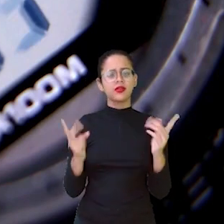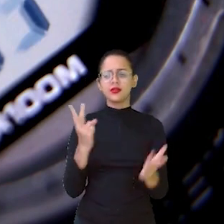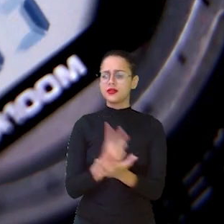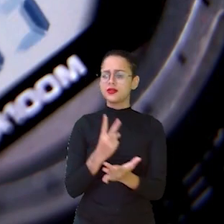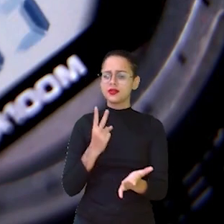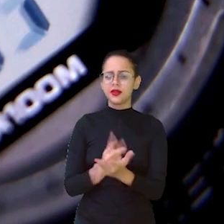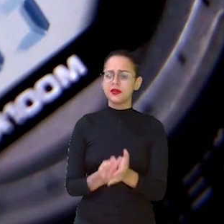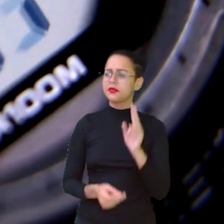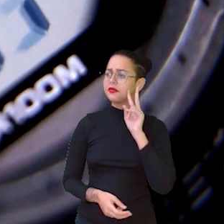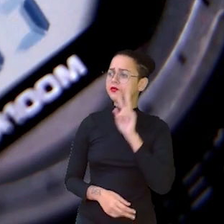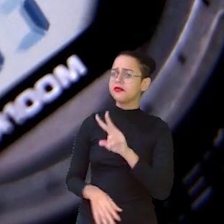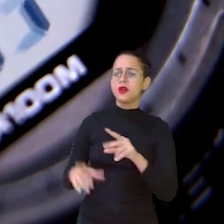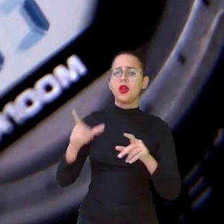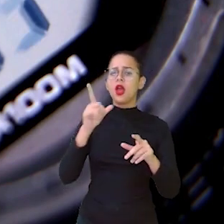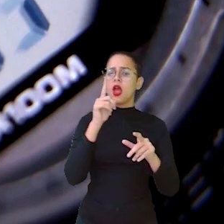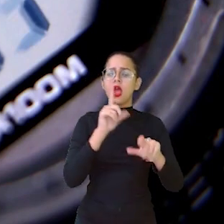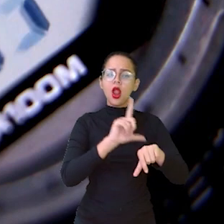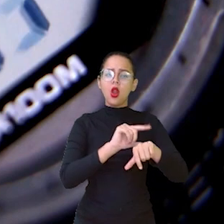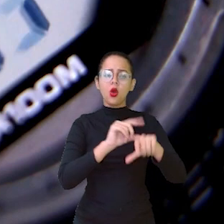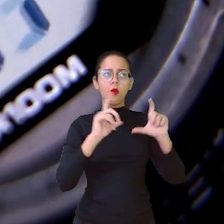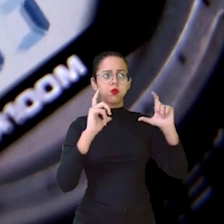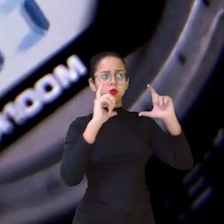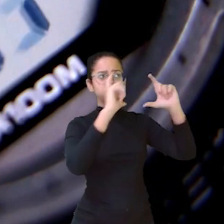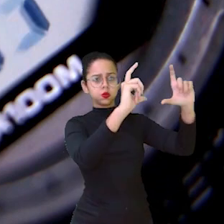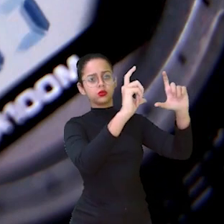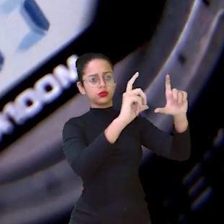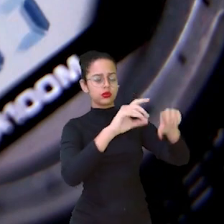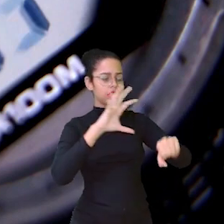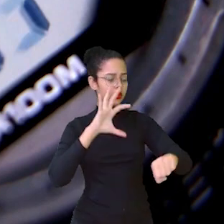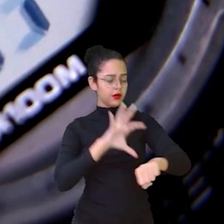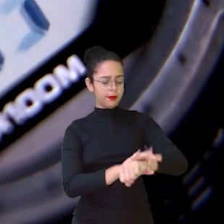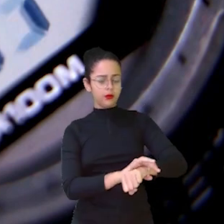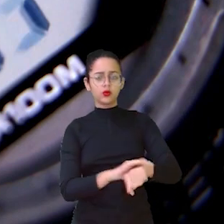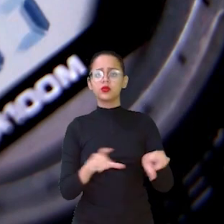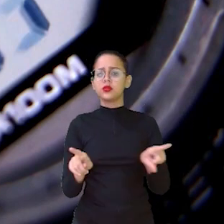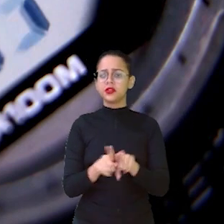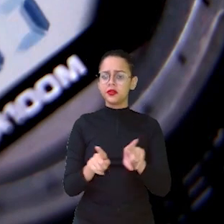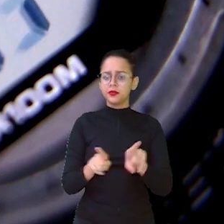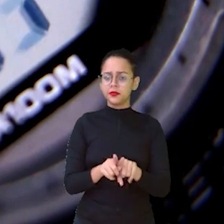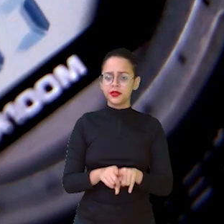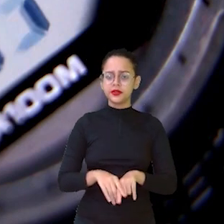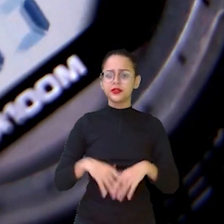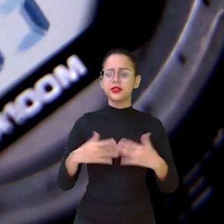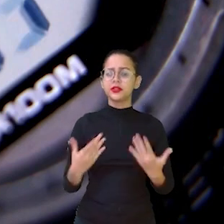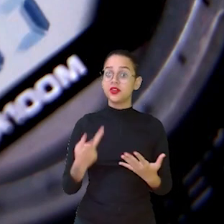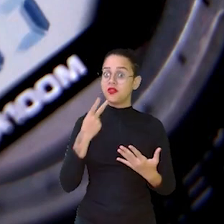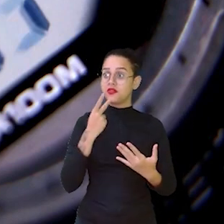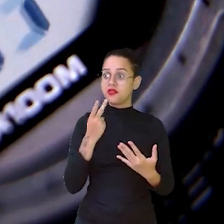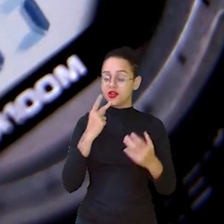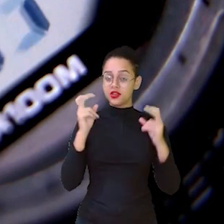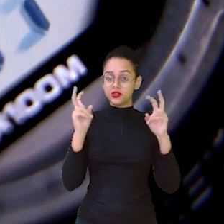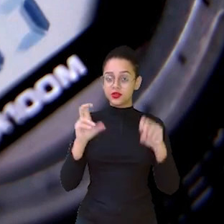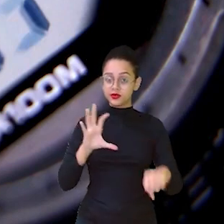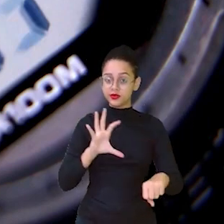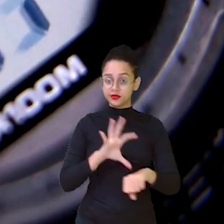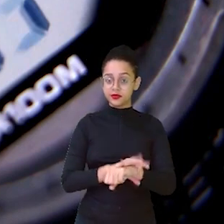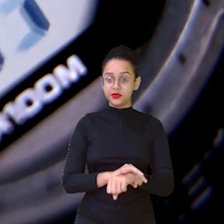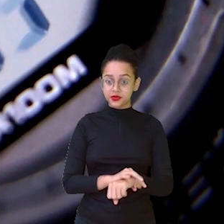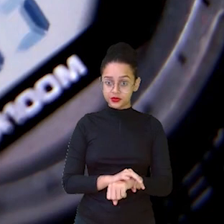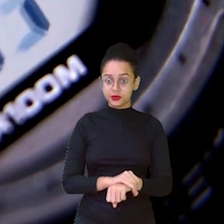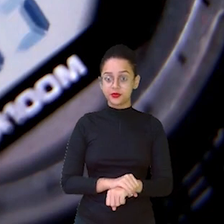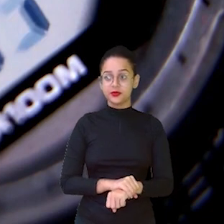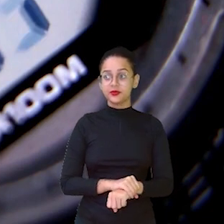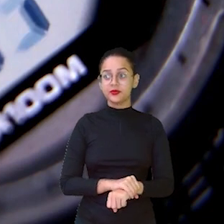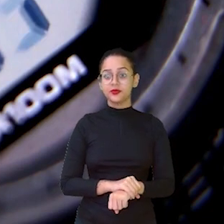como relógios de parede, relógio de pulso também. Hum, e por falar, ó, tem